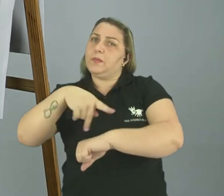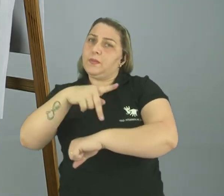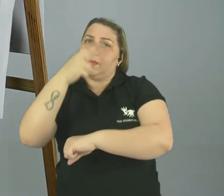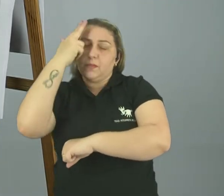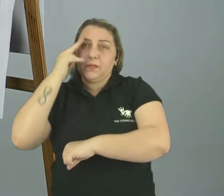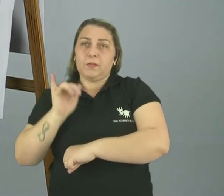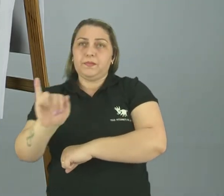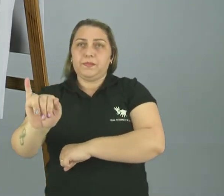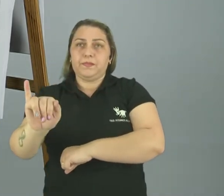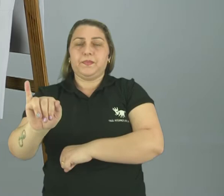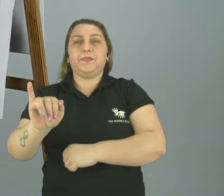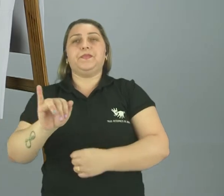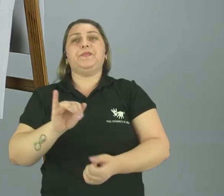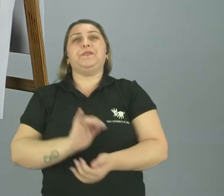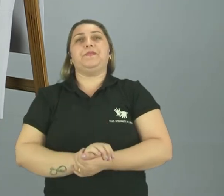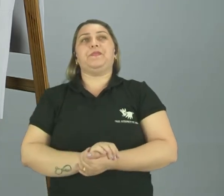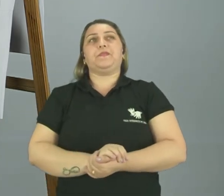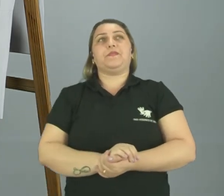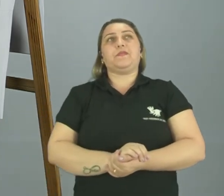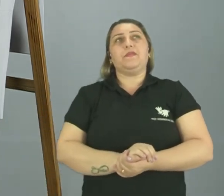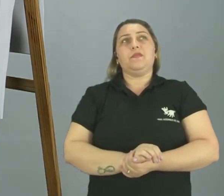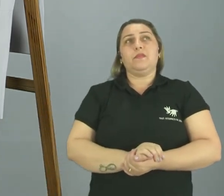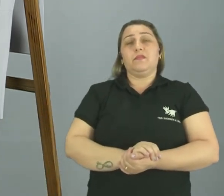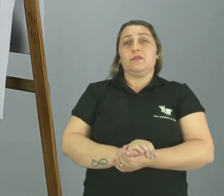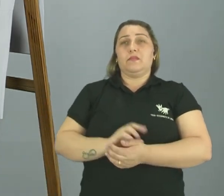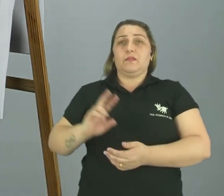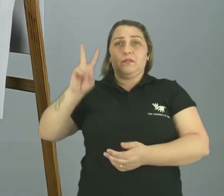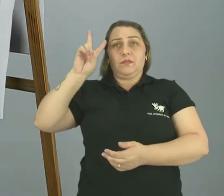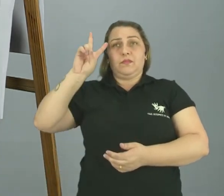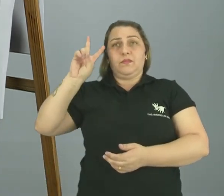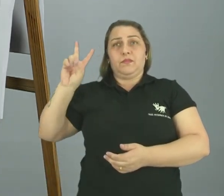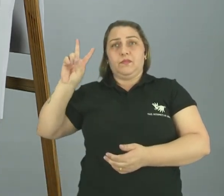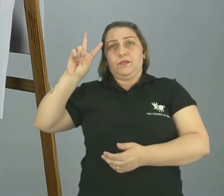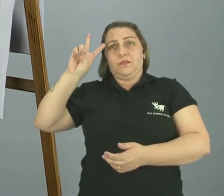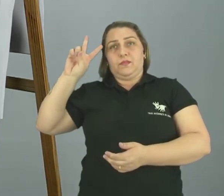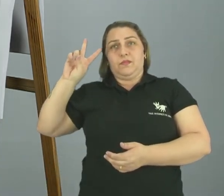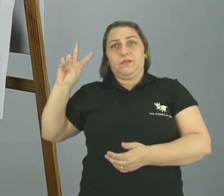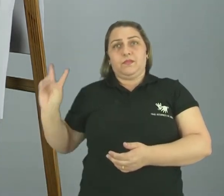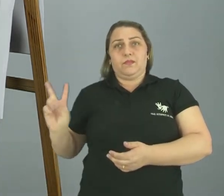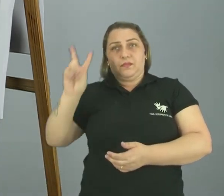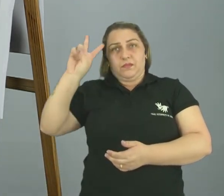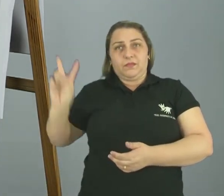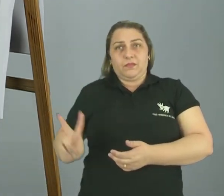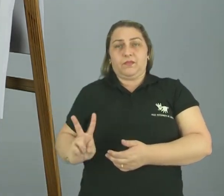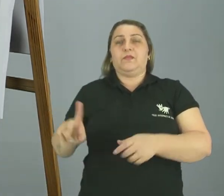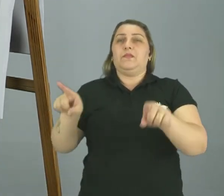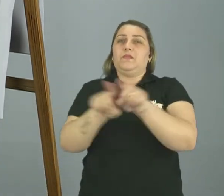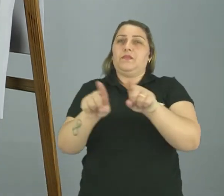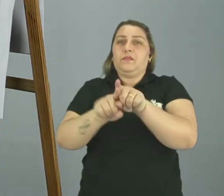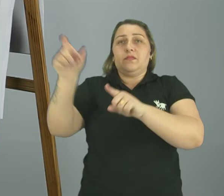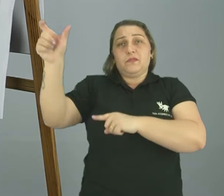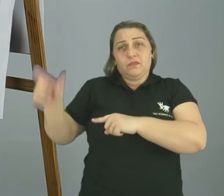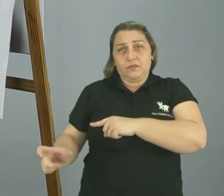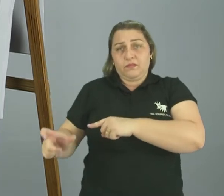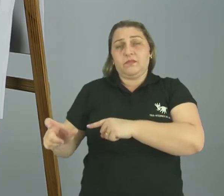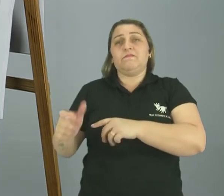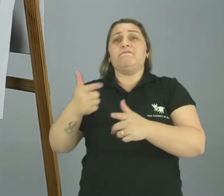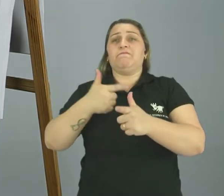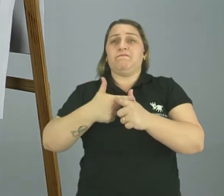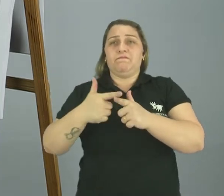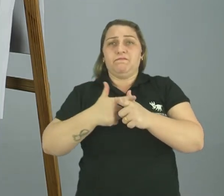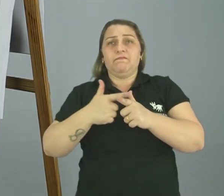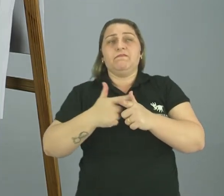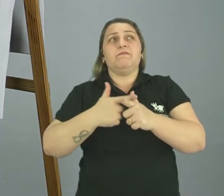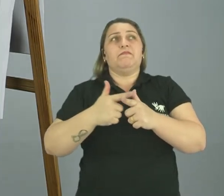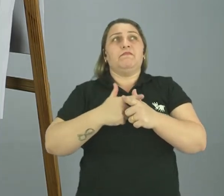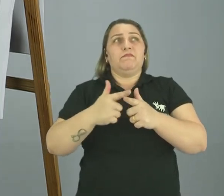país de origem deles Os venezuelanos Da mesma forma Eles estavam numa situação Em